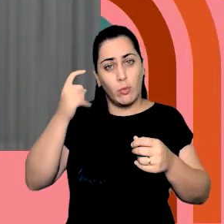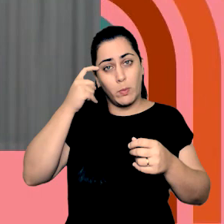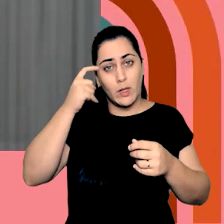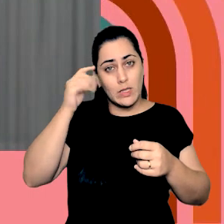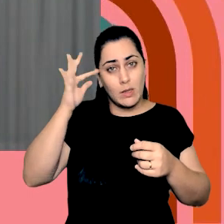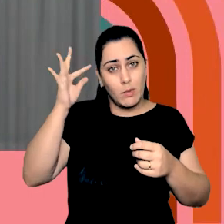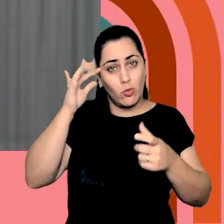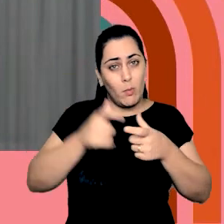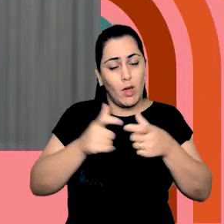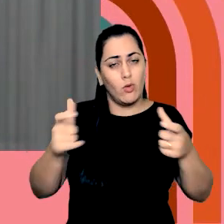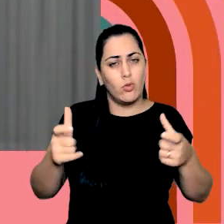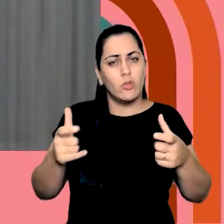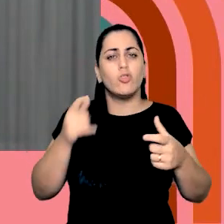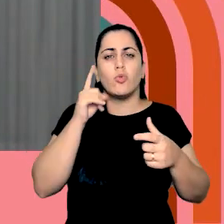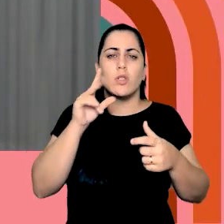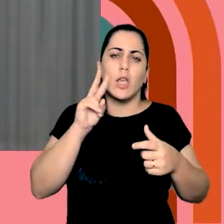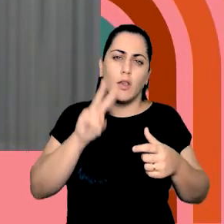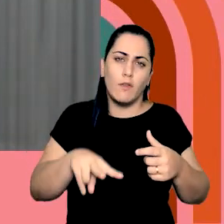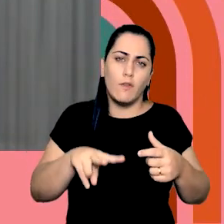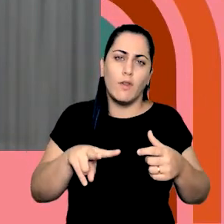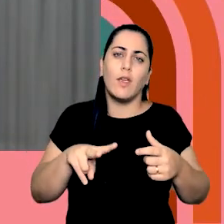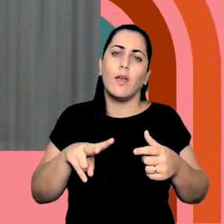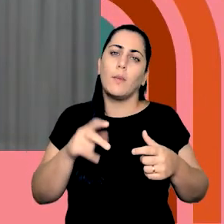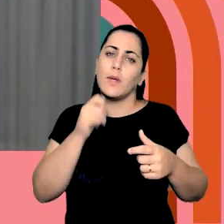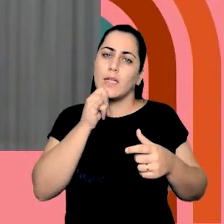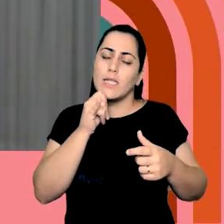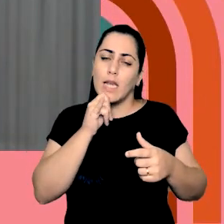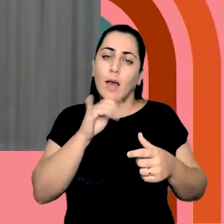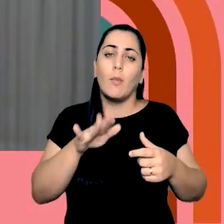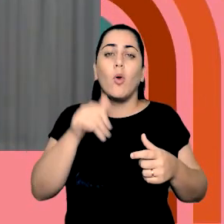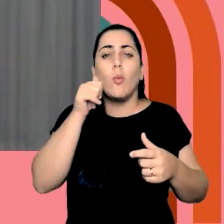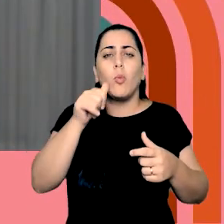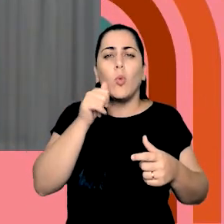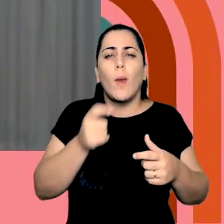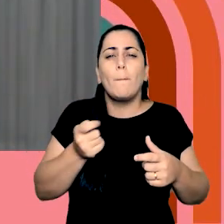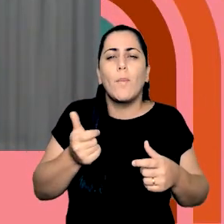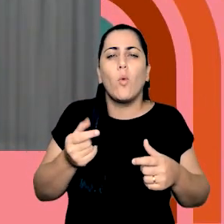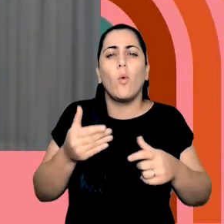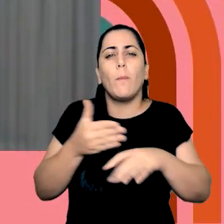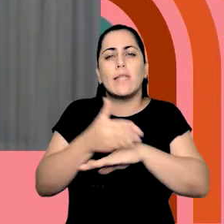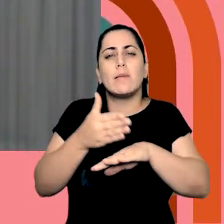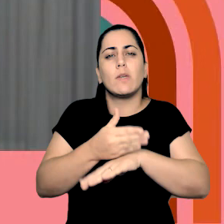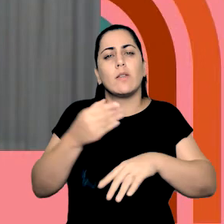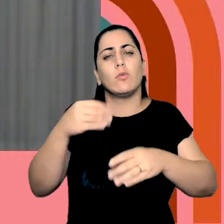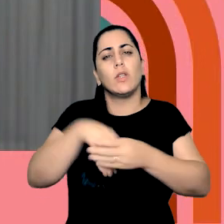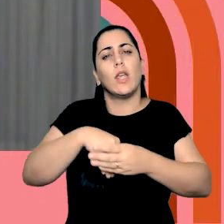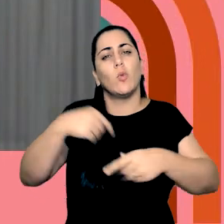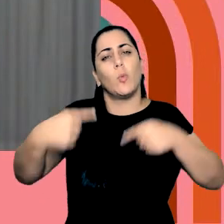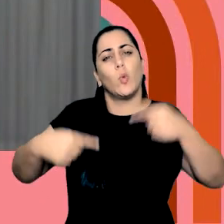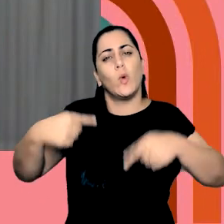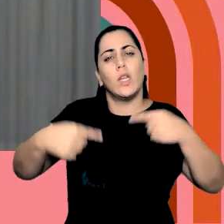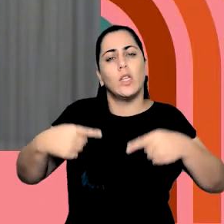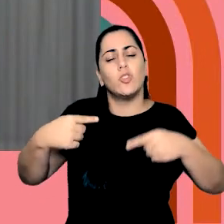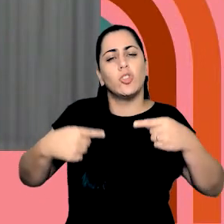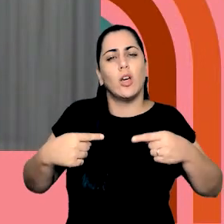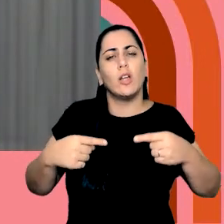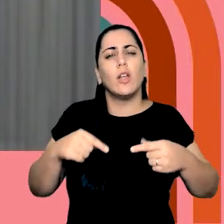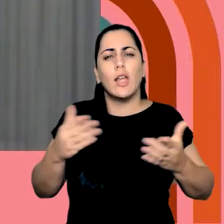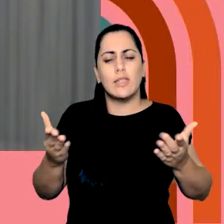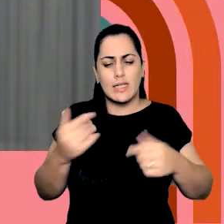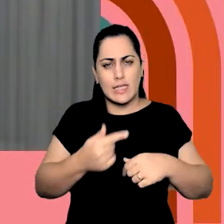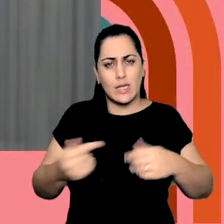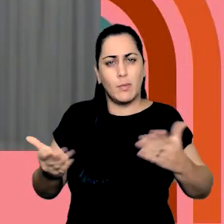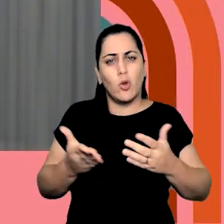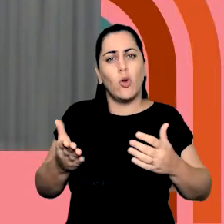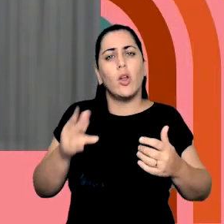constatar na baixa participação política das mulheres. Essa semana saiu uma entrevista